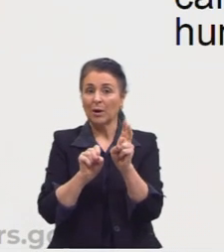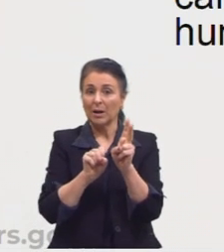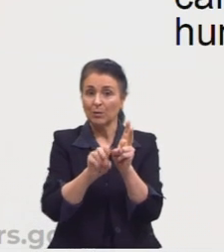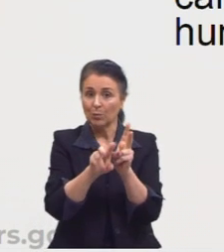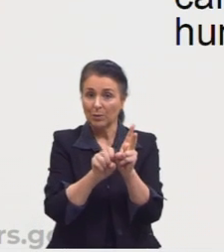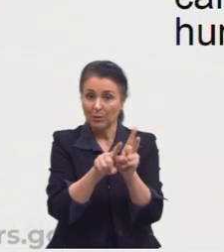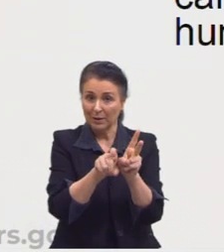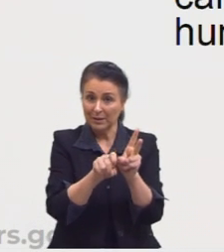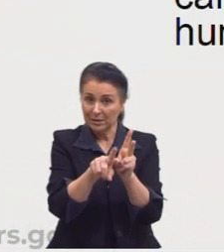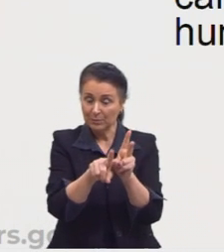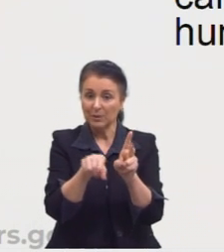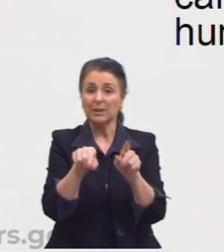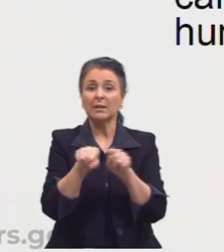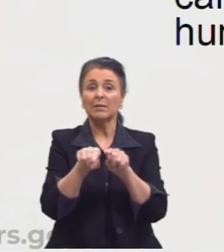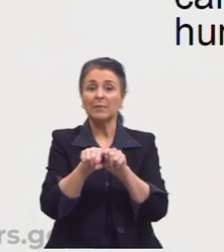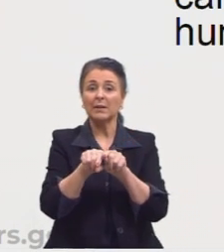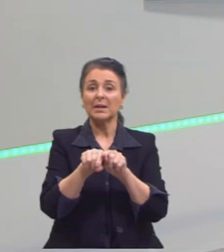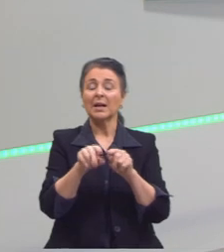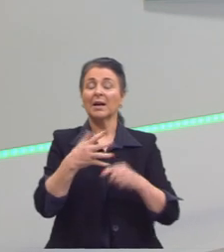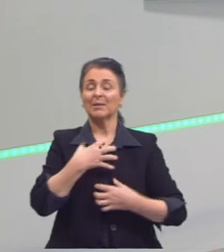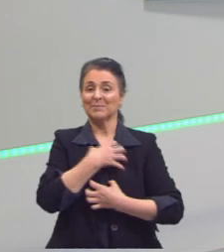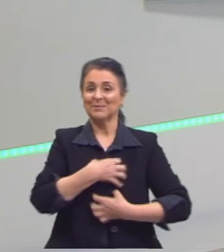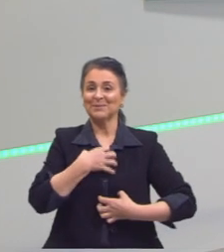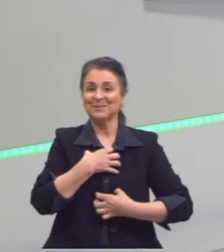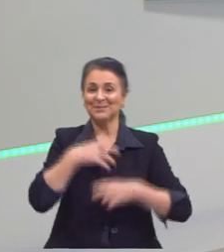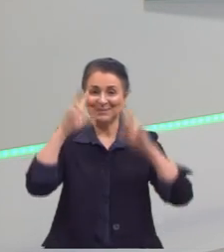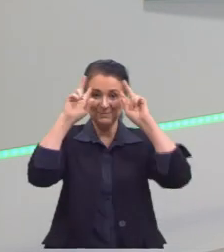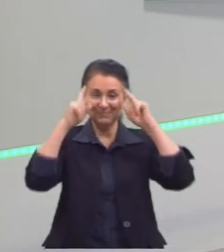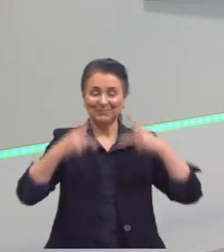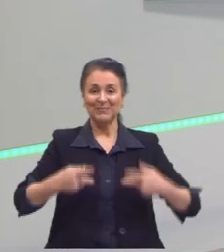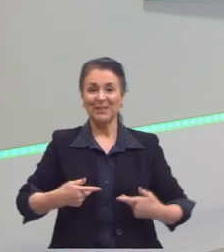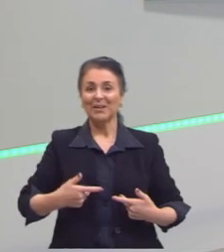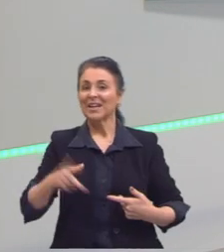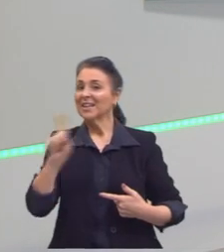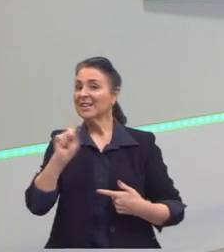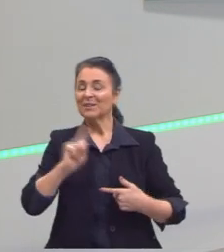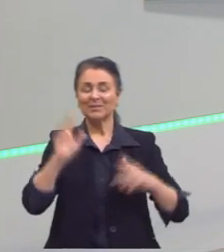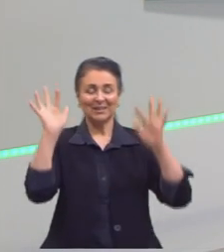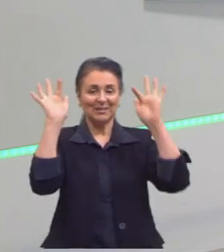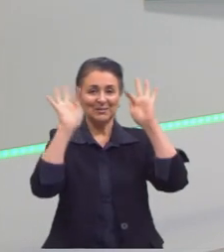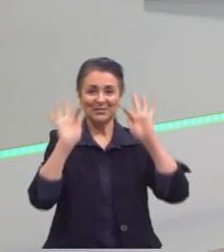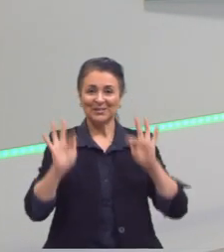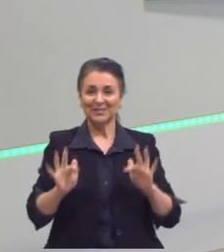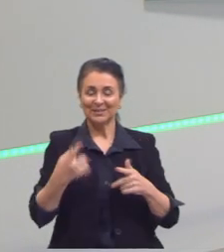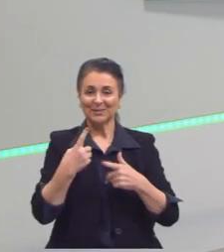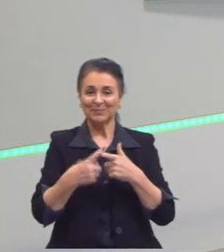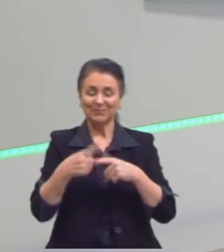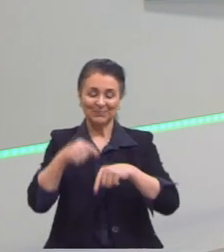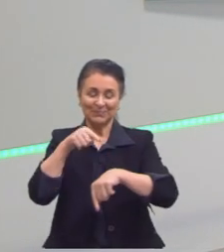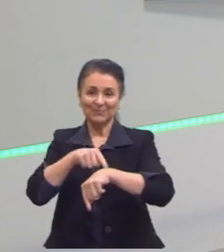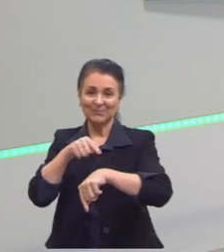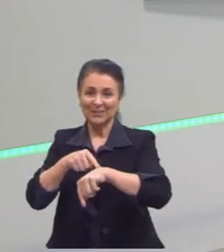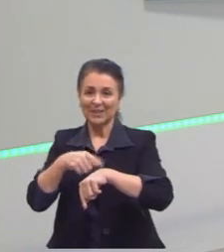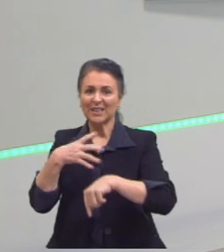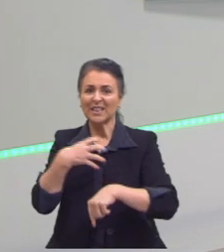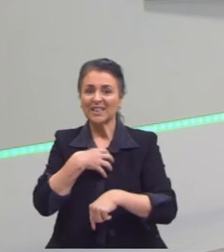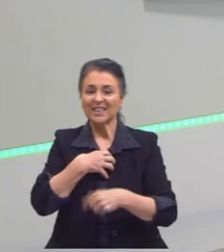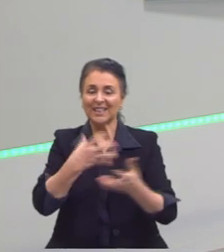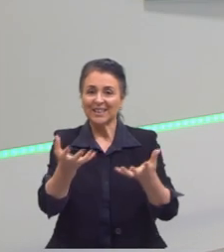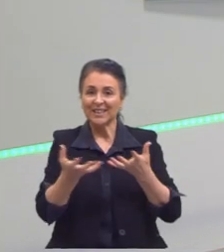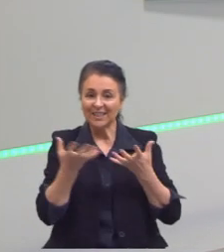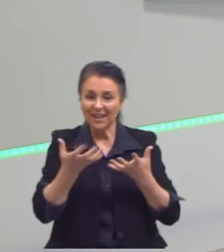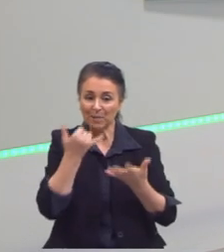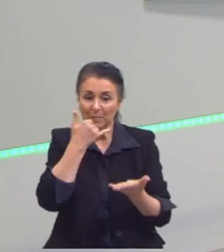Então ele é aquele cara que está descontente com tudo o que está acontecendo, mas ao mesmo tempo ele é aquele cara que quer ser